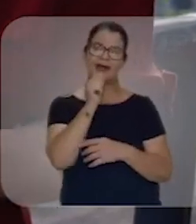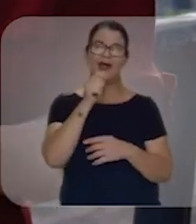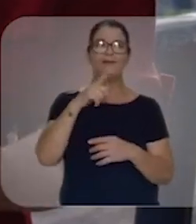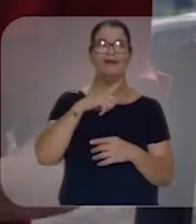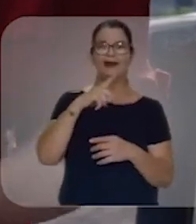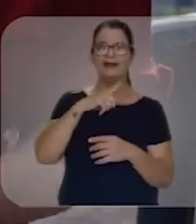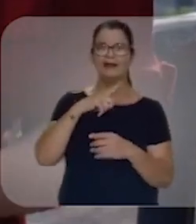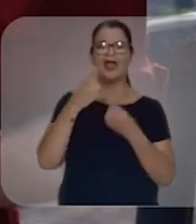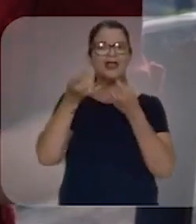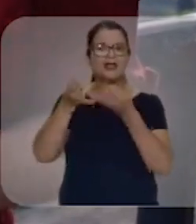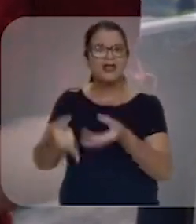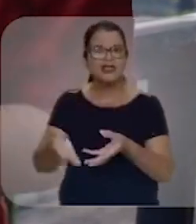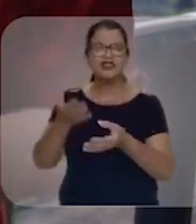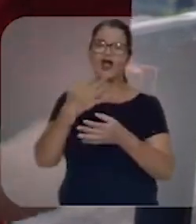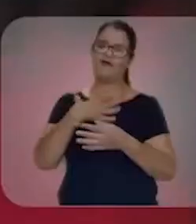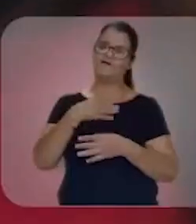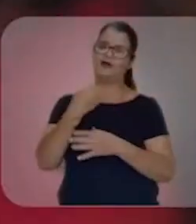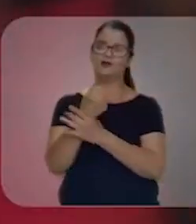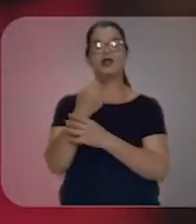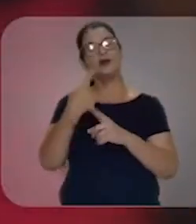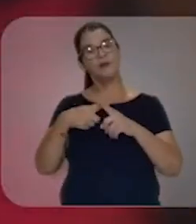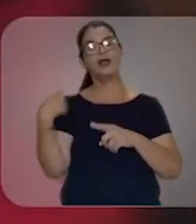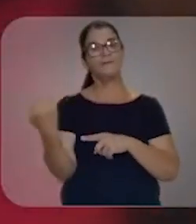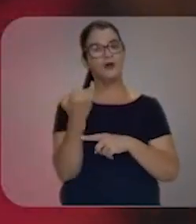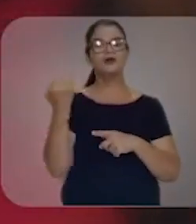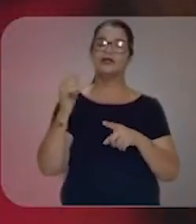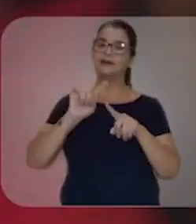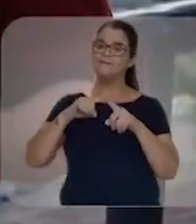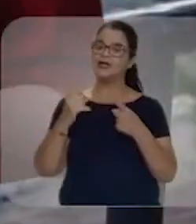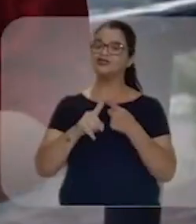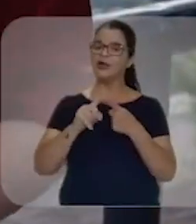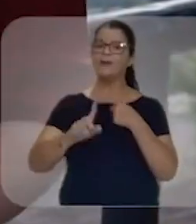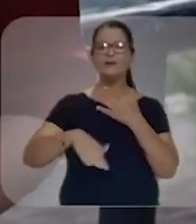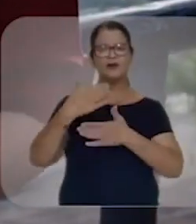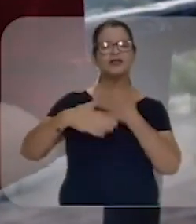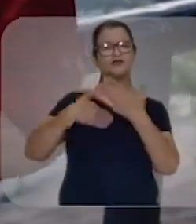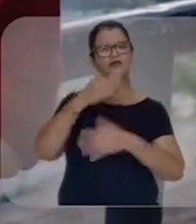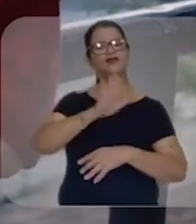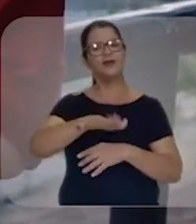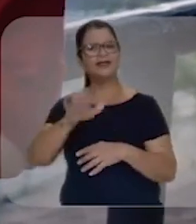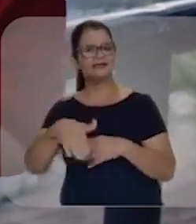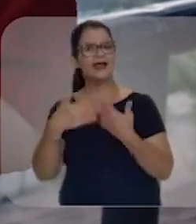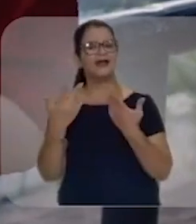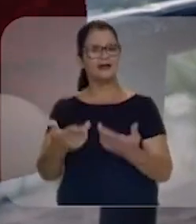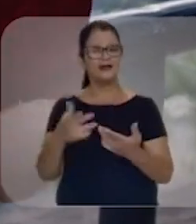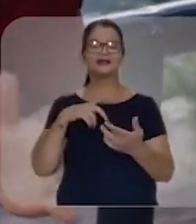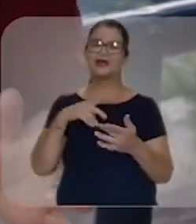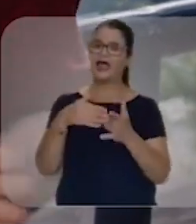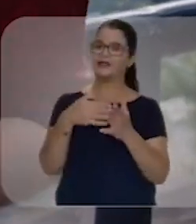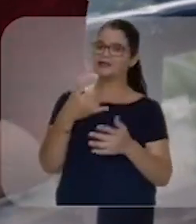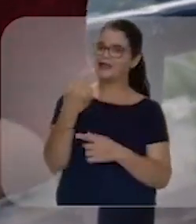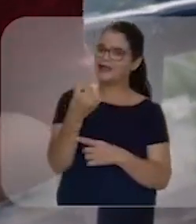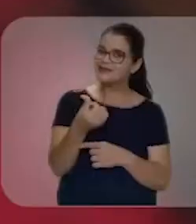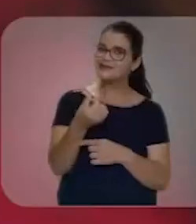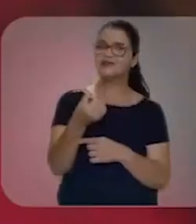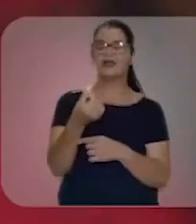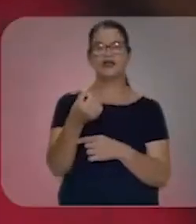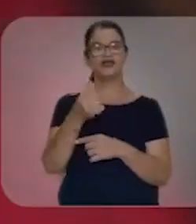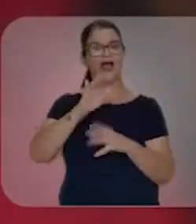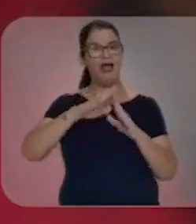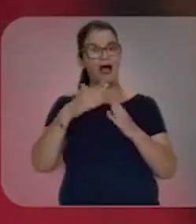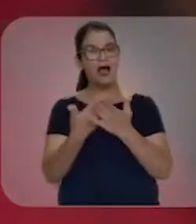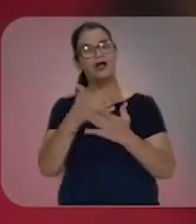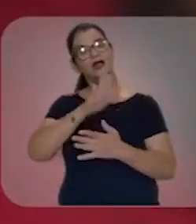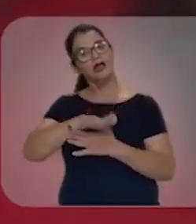tenha onde deixar seu filho de segurança, que isso é importante, mas também para o desenvolvimento dessa criança, até 6 anos de idade. Na